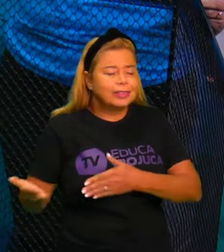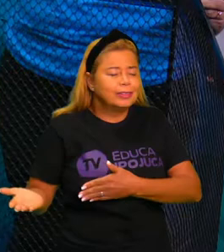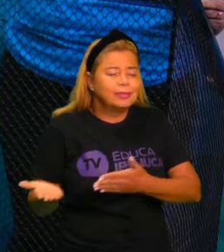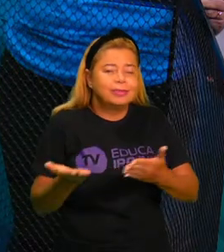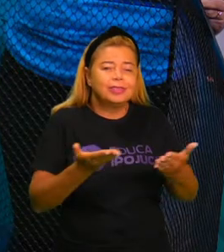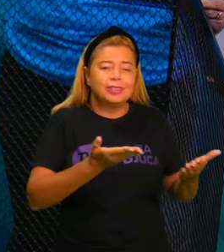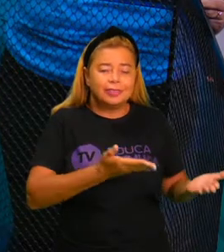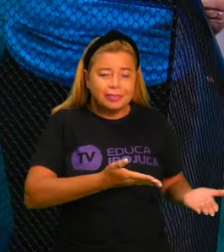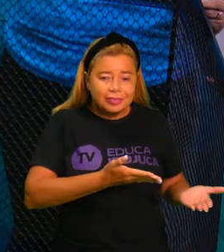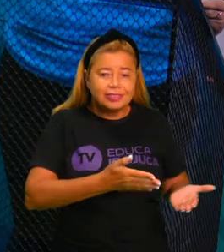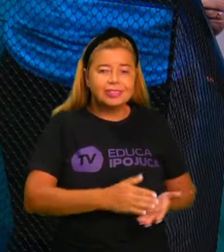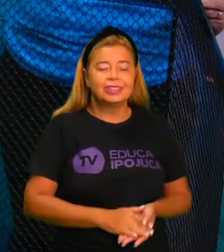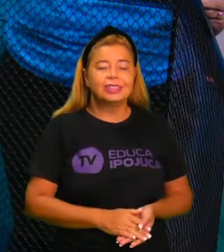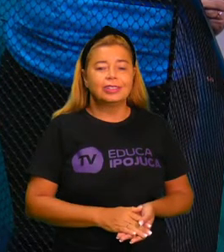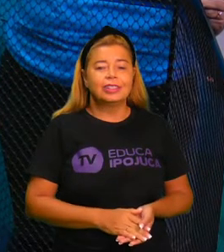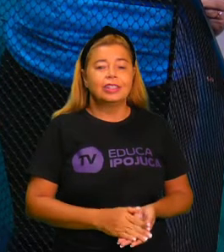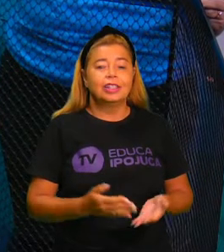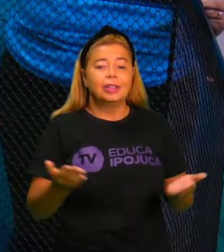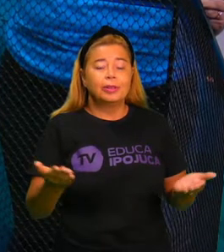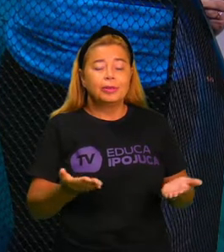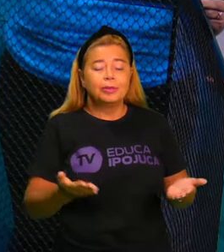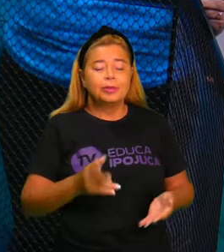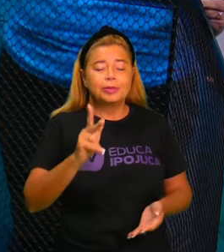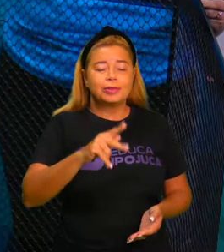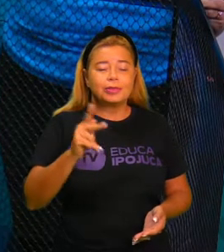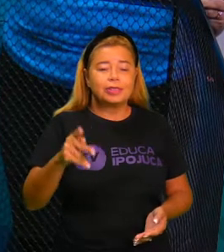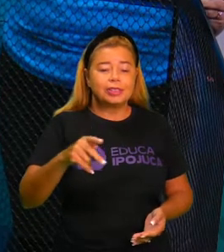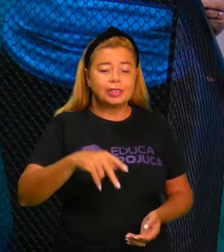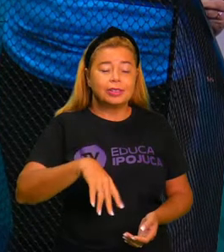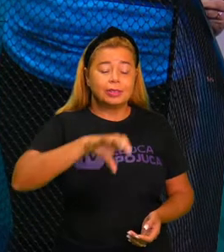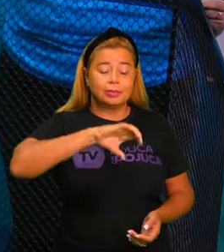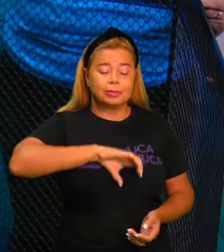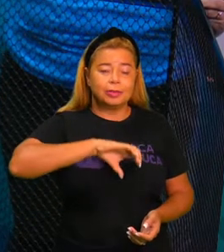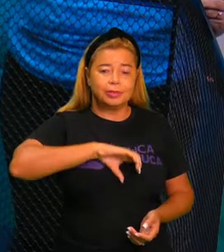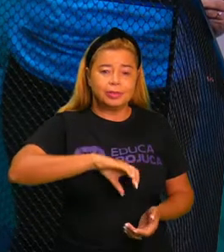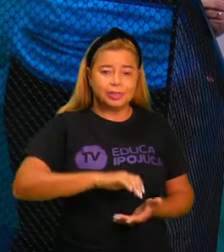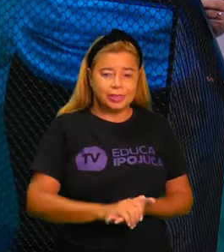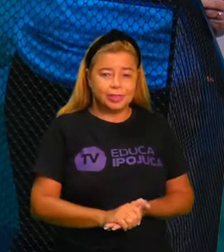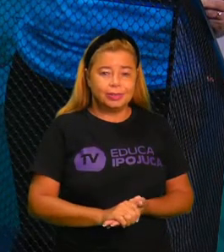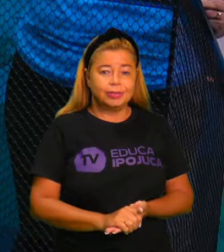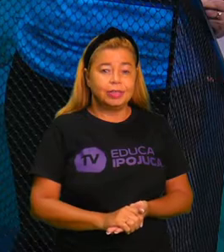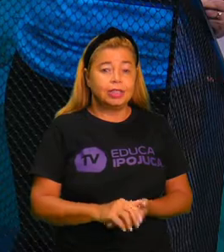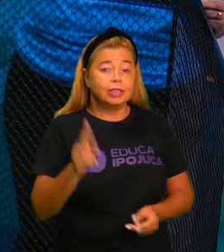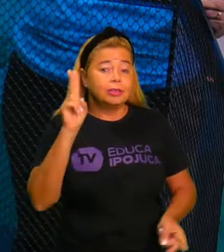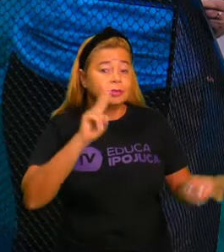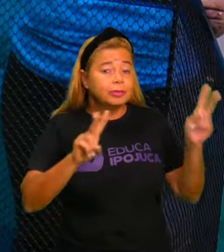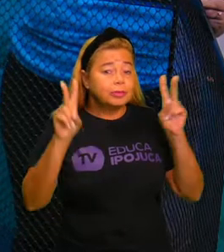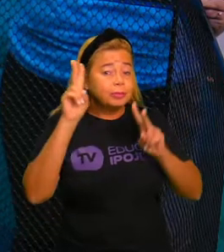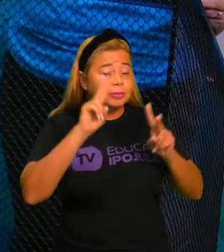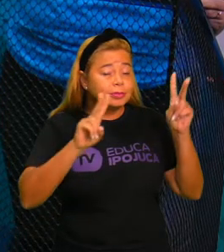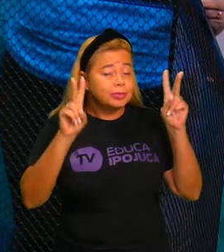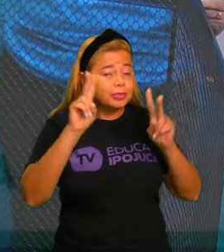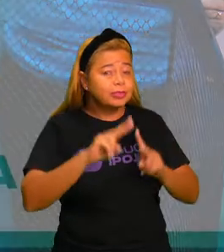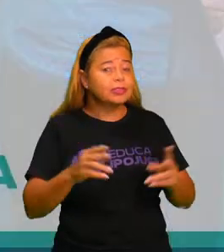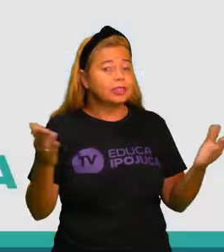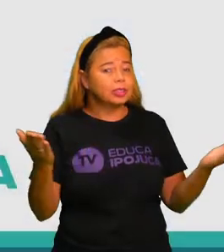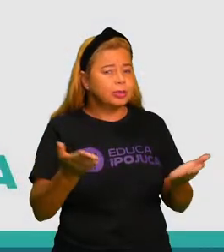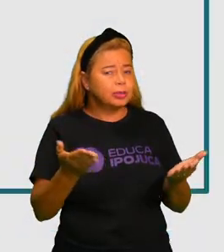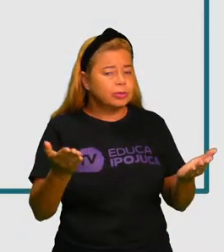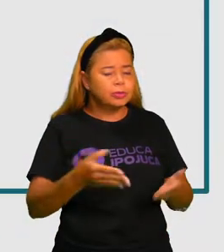oitavo ano. Vamos ver primeiro a temática da aula de hoje. Textos de divulgação